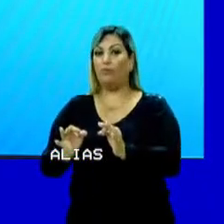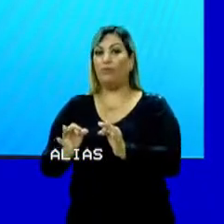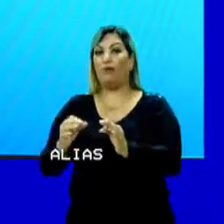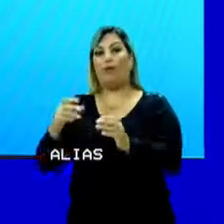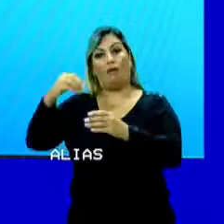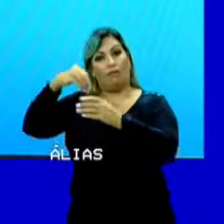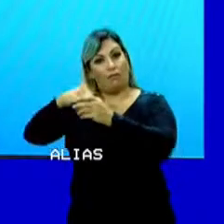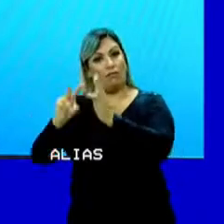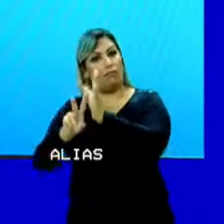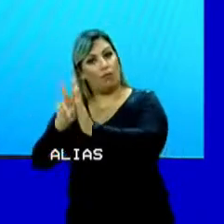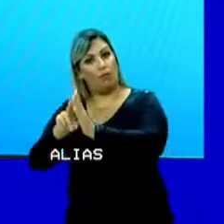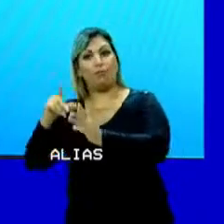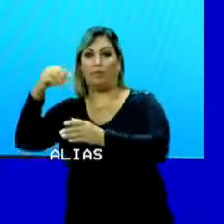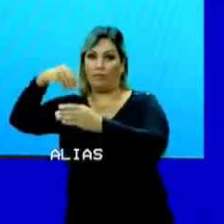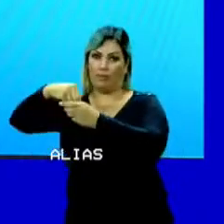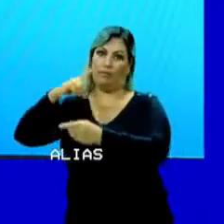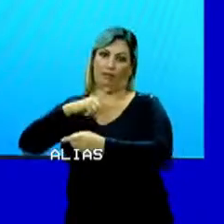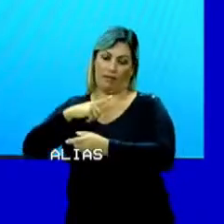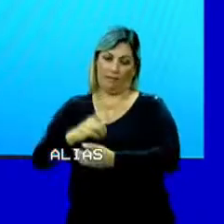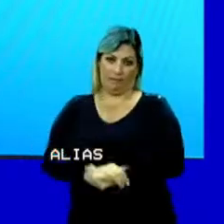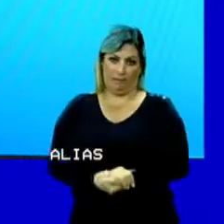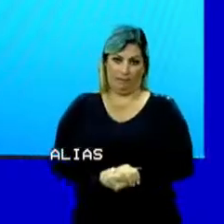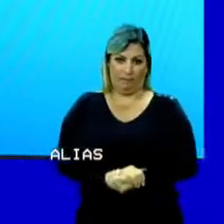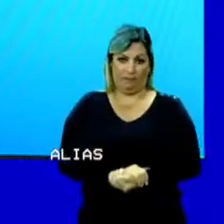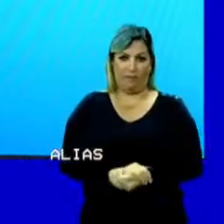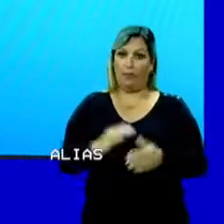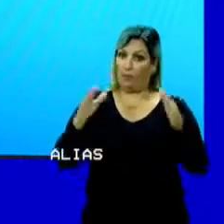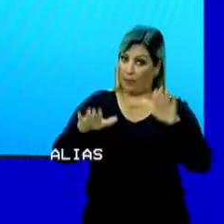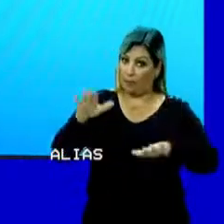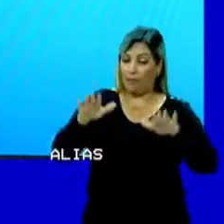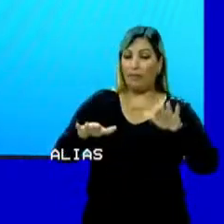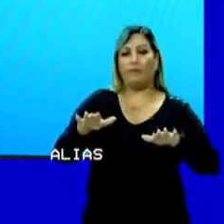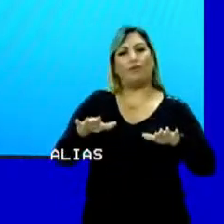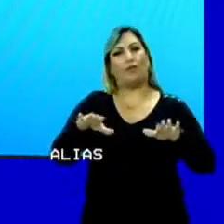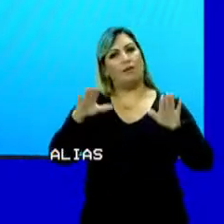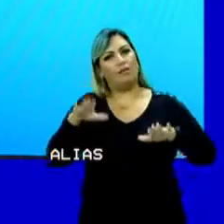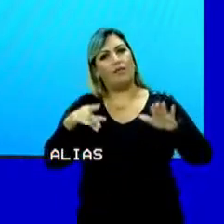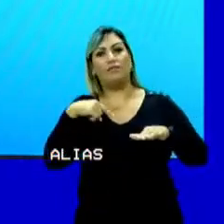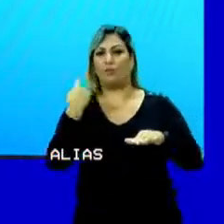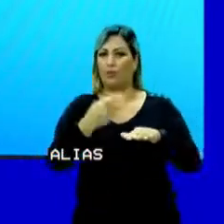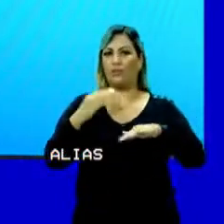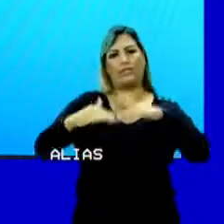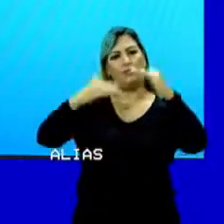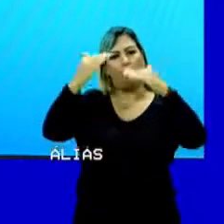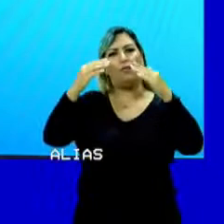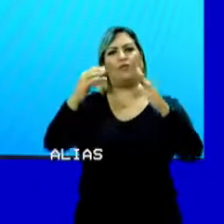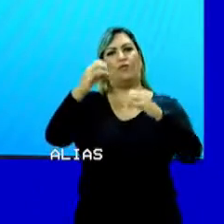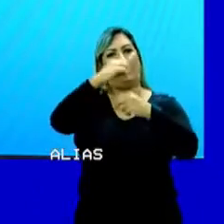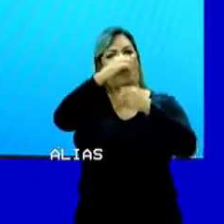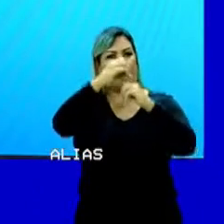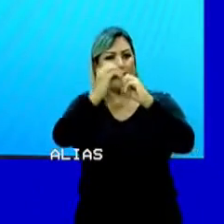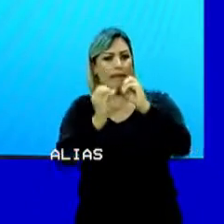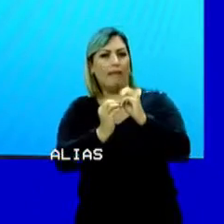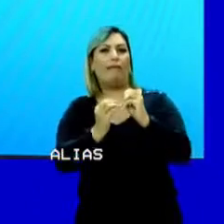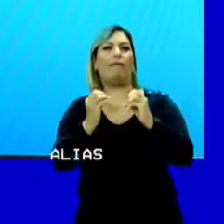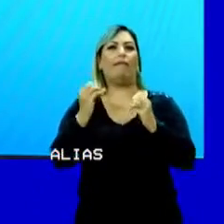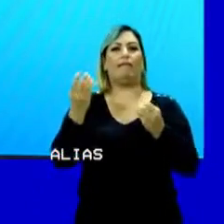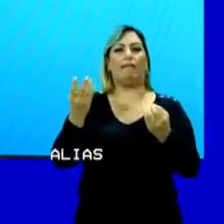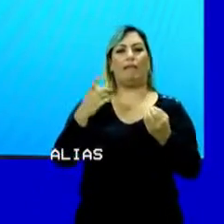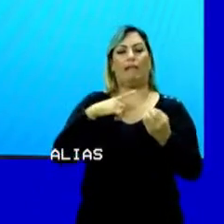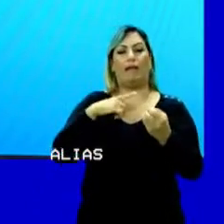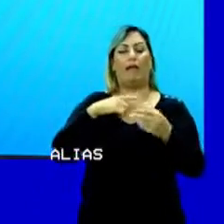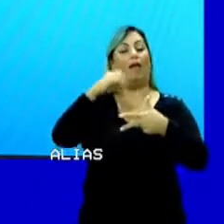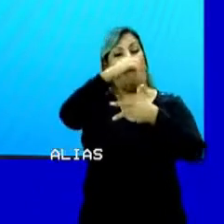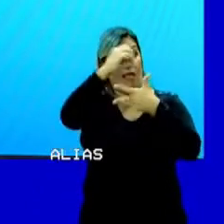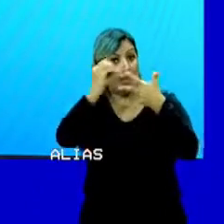do recipiente que o contém. Então, muito das vezes, em questões que a gente desenvolve aí do Enem, do vestibular tradicional, não é?